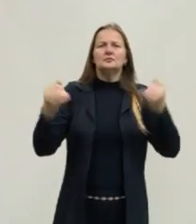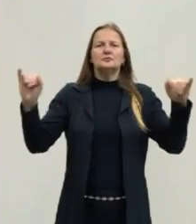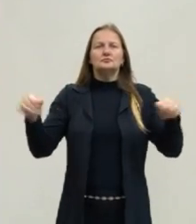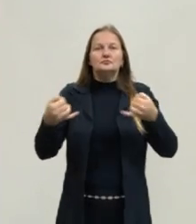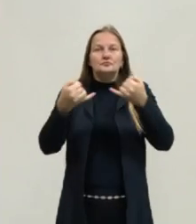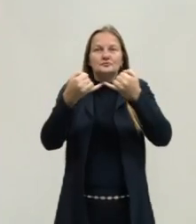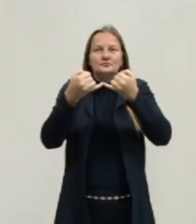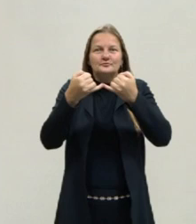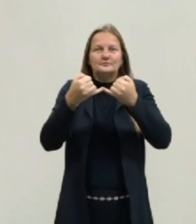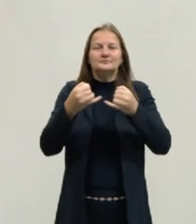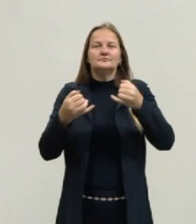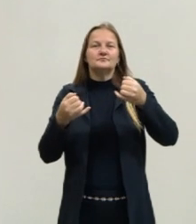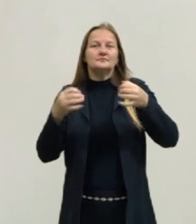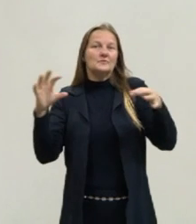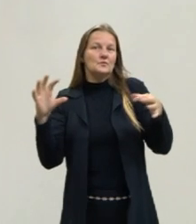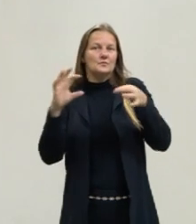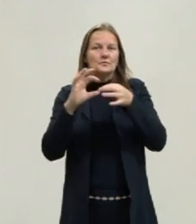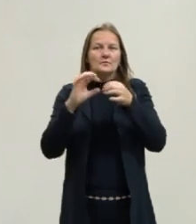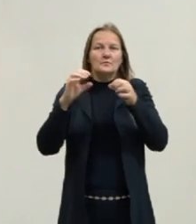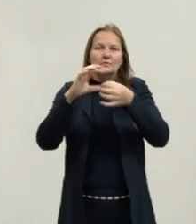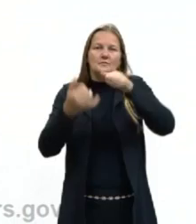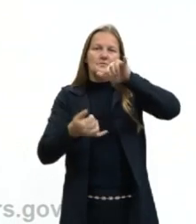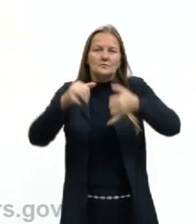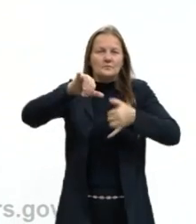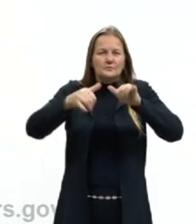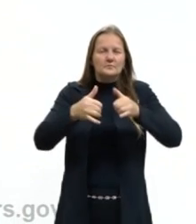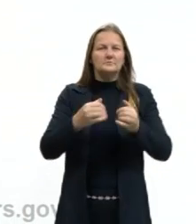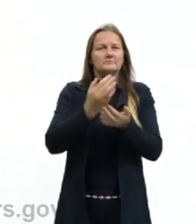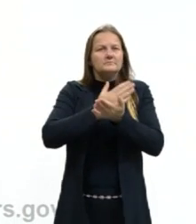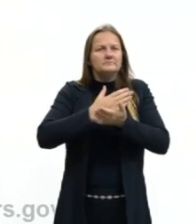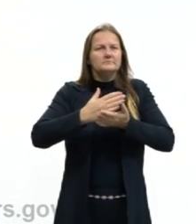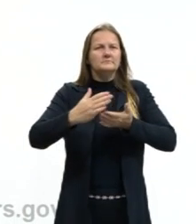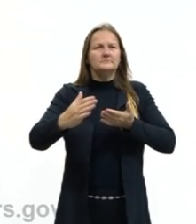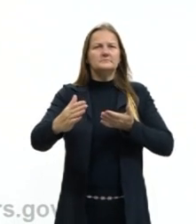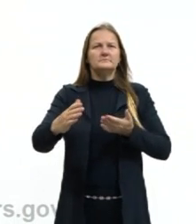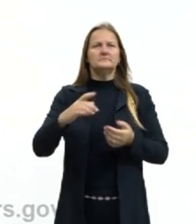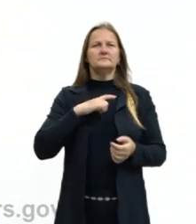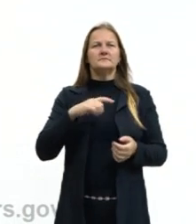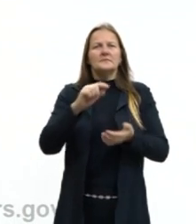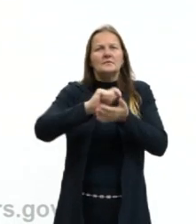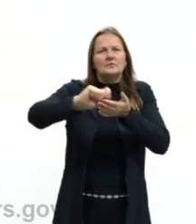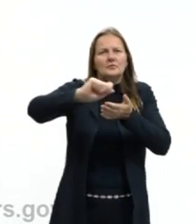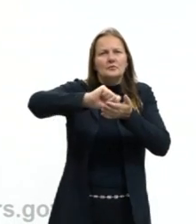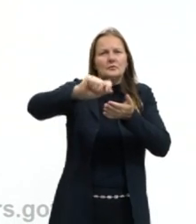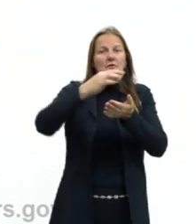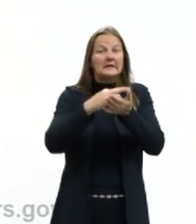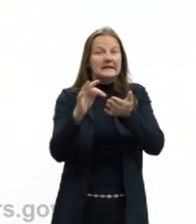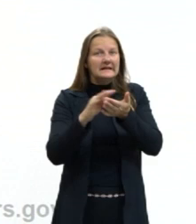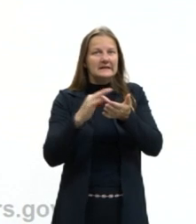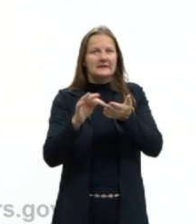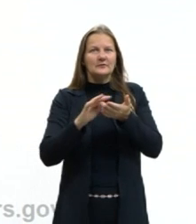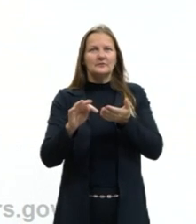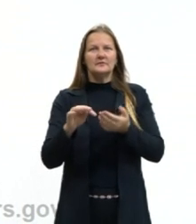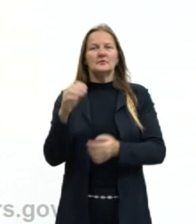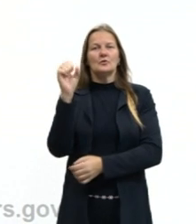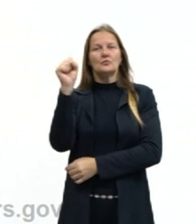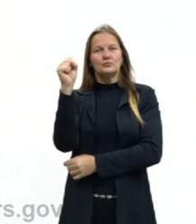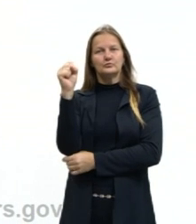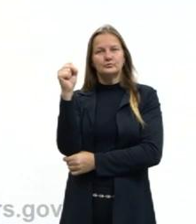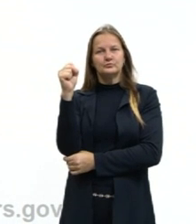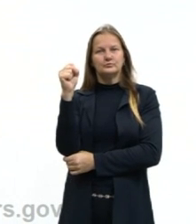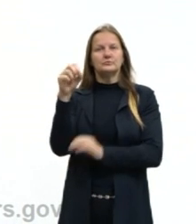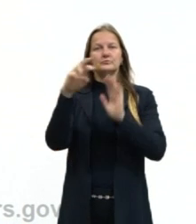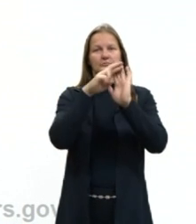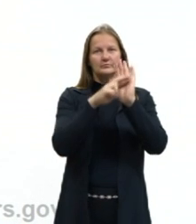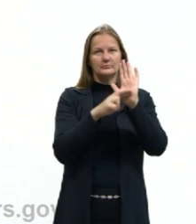químicas. As ligações químicas a gente inicia com a teoria do octeto porque ela é utilizada nas três ligações